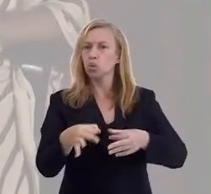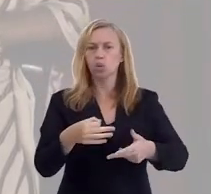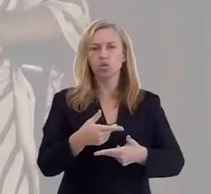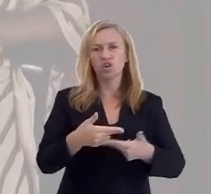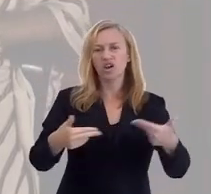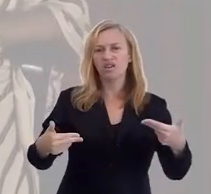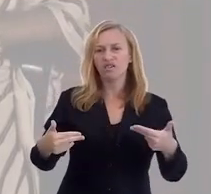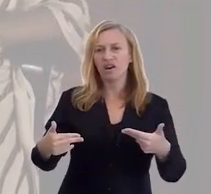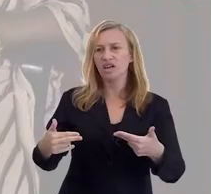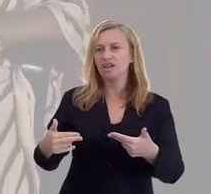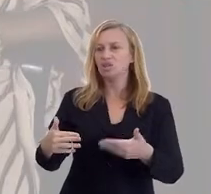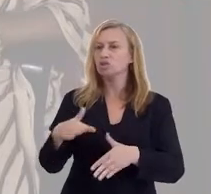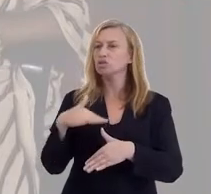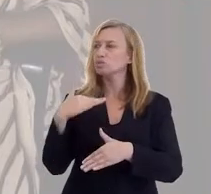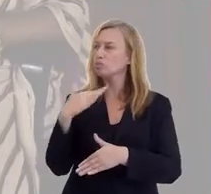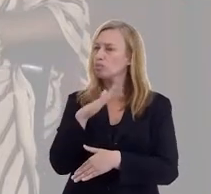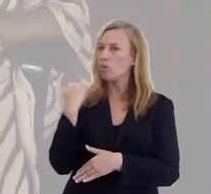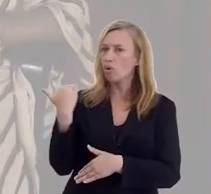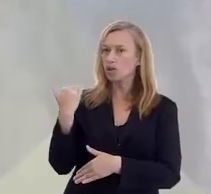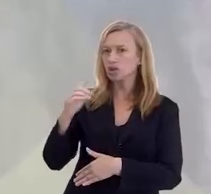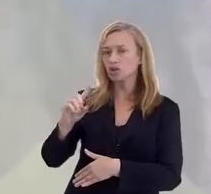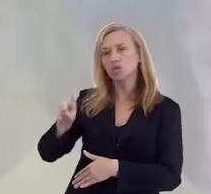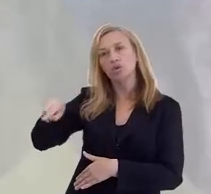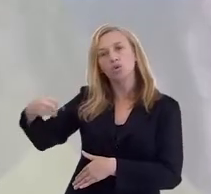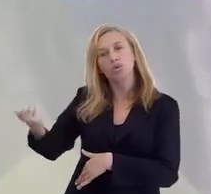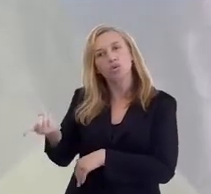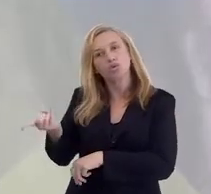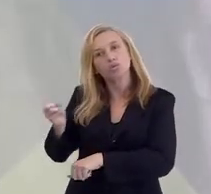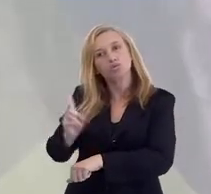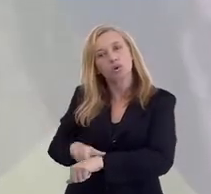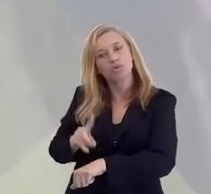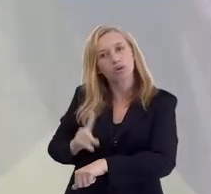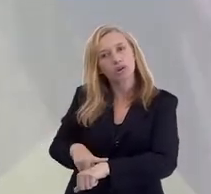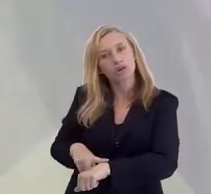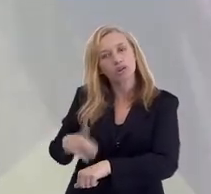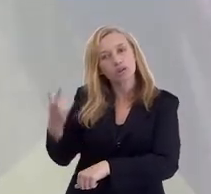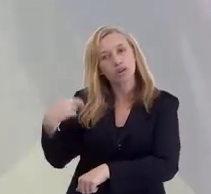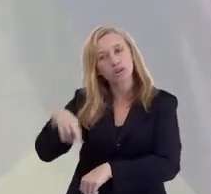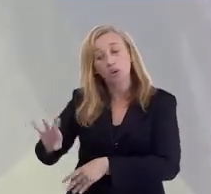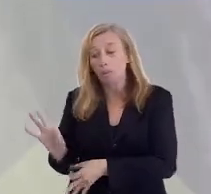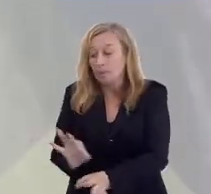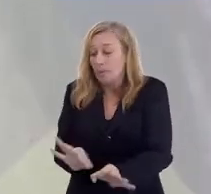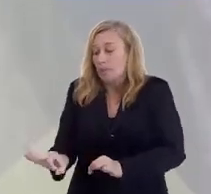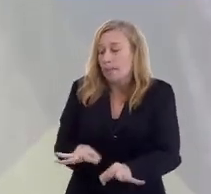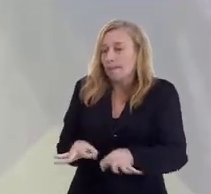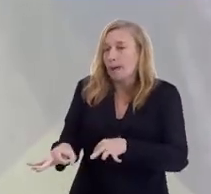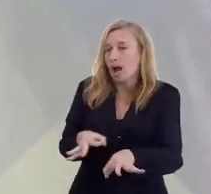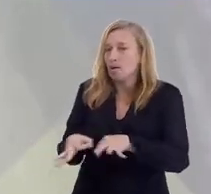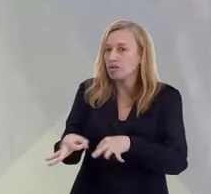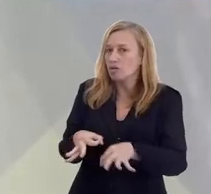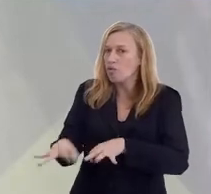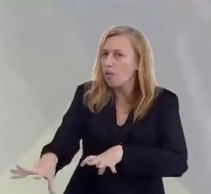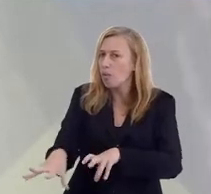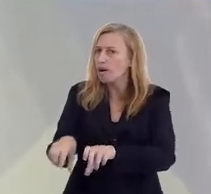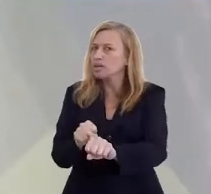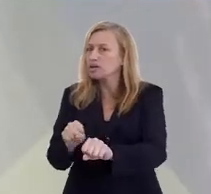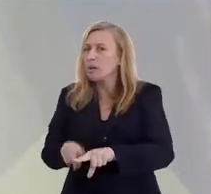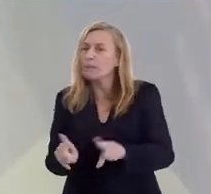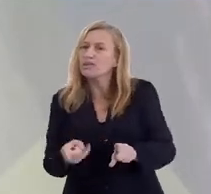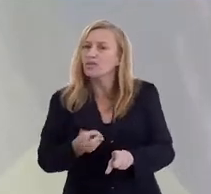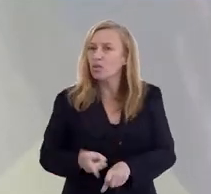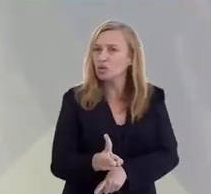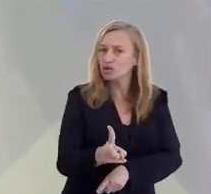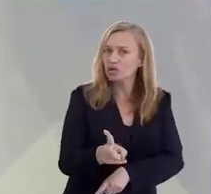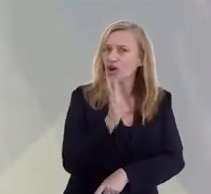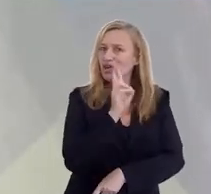que teve muitas encarnações em outras religiões para ter um trabalho, uma formação de um